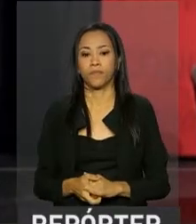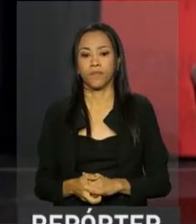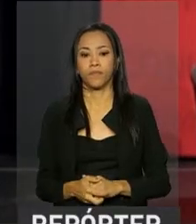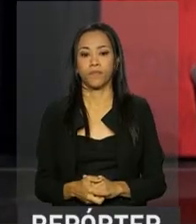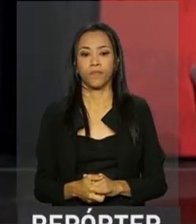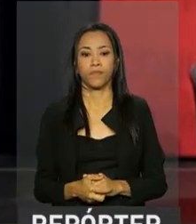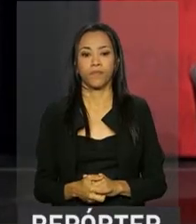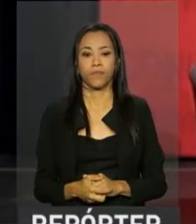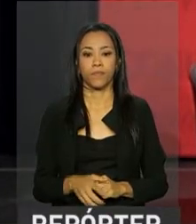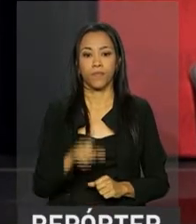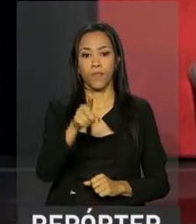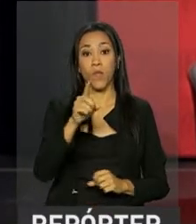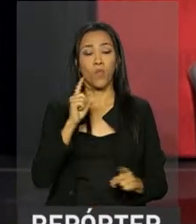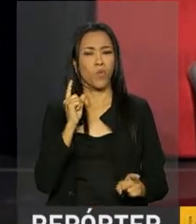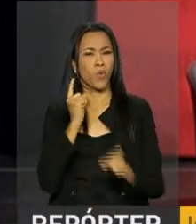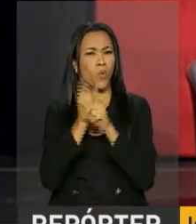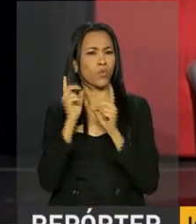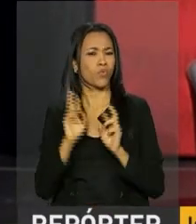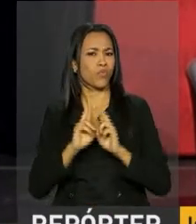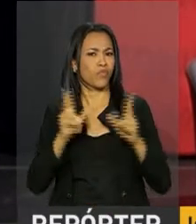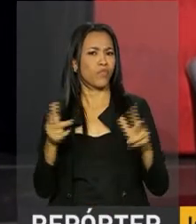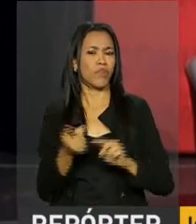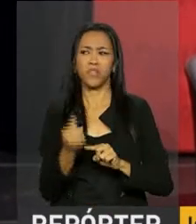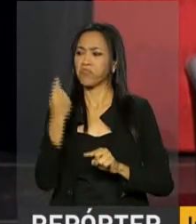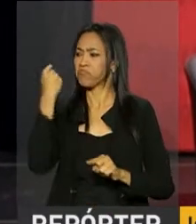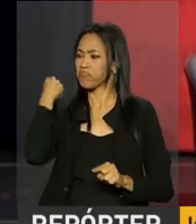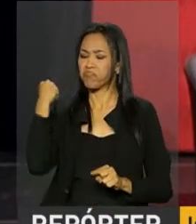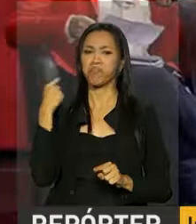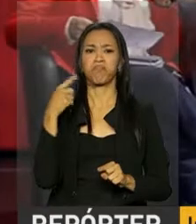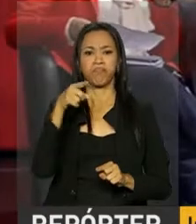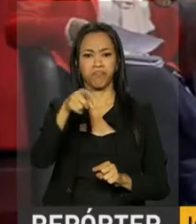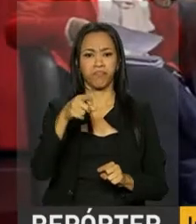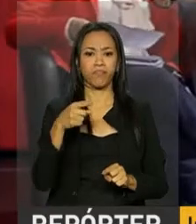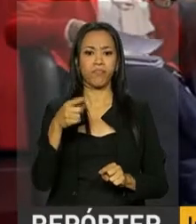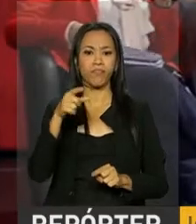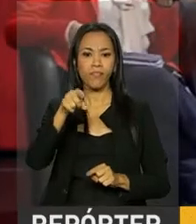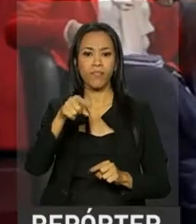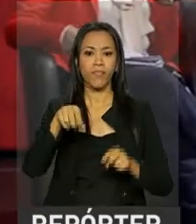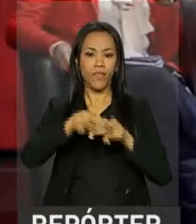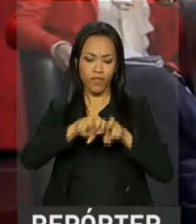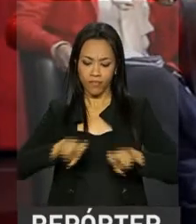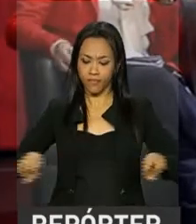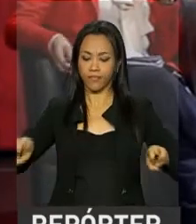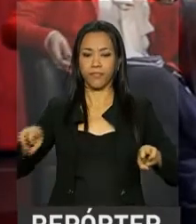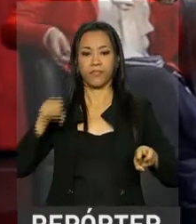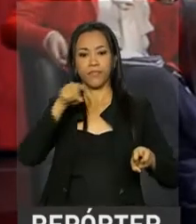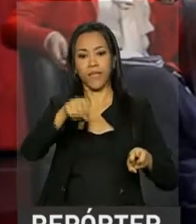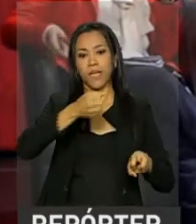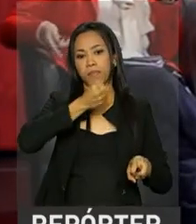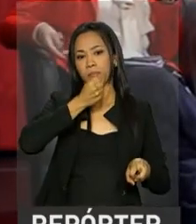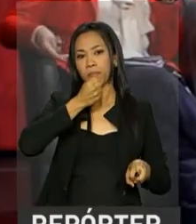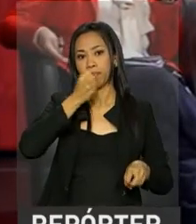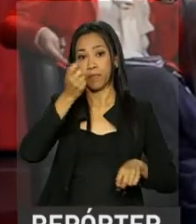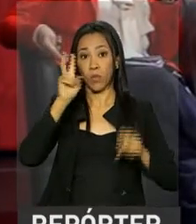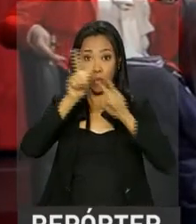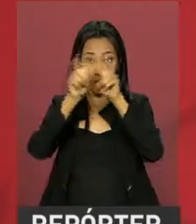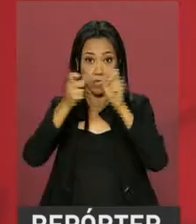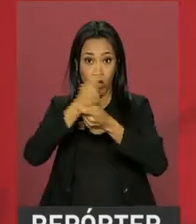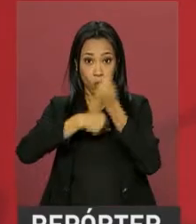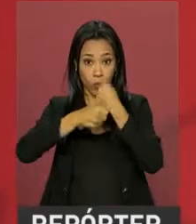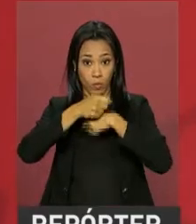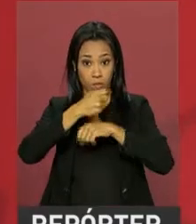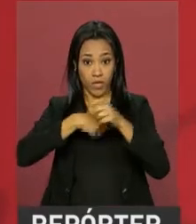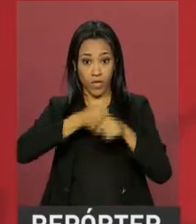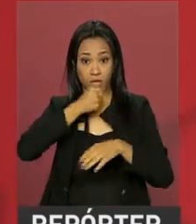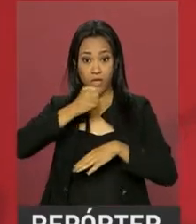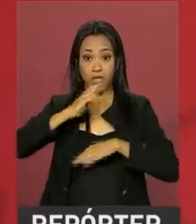Foi um encontro diferente dos anteriores, pelo menos no formato. Em um talk show mediado pela comentarista de economia Mara Luque, o